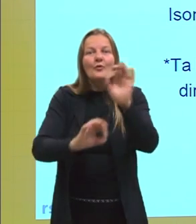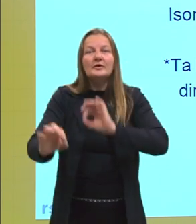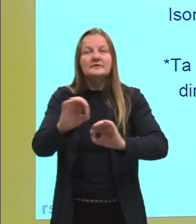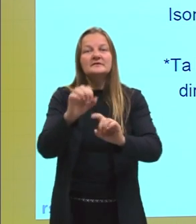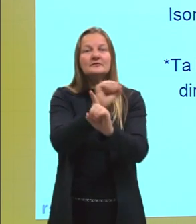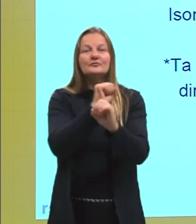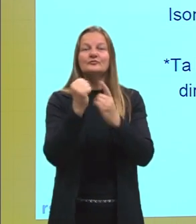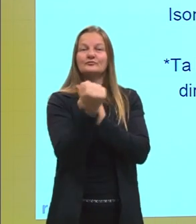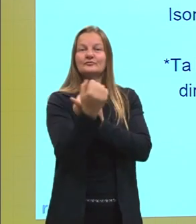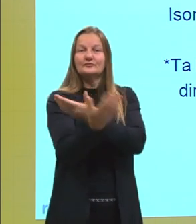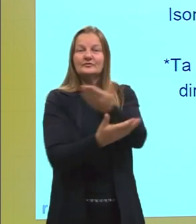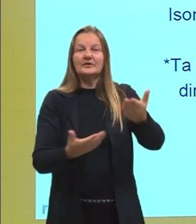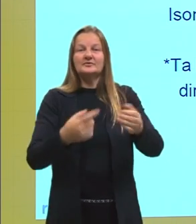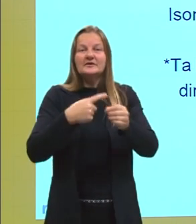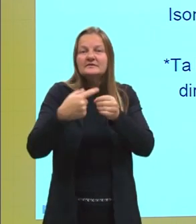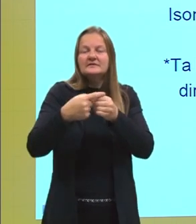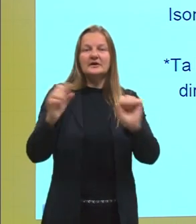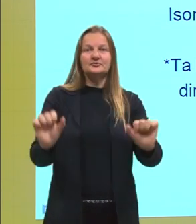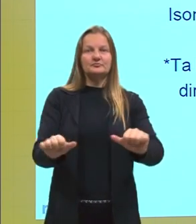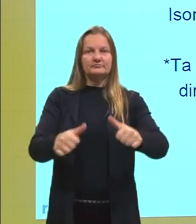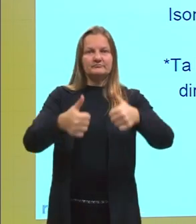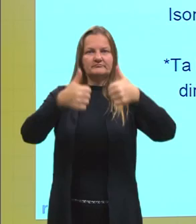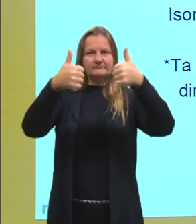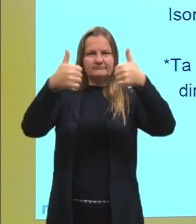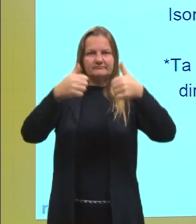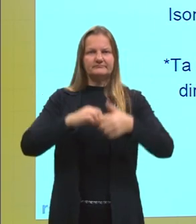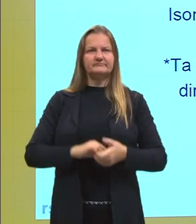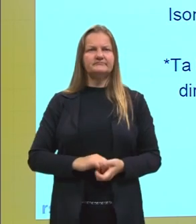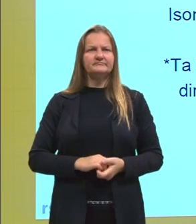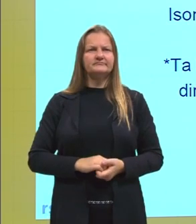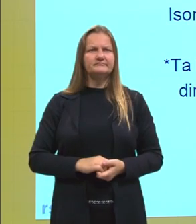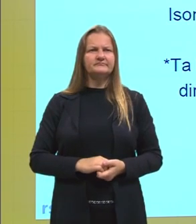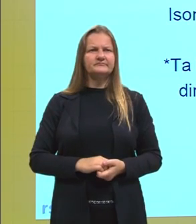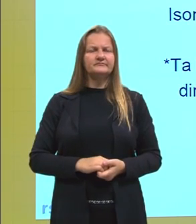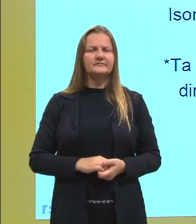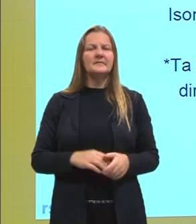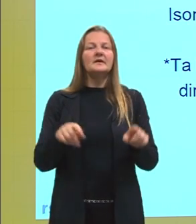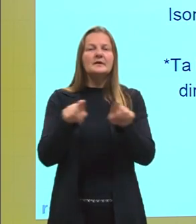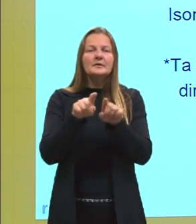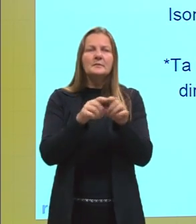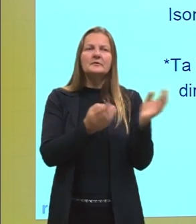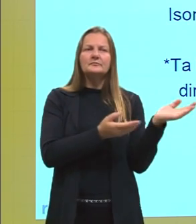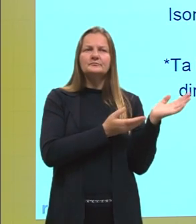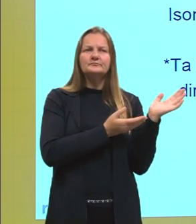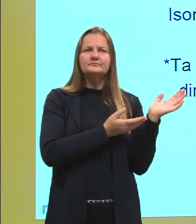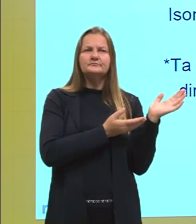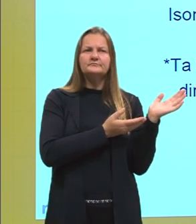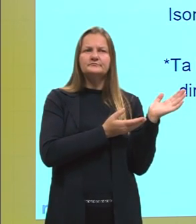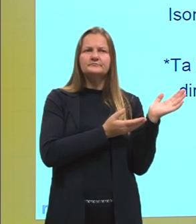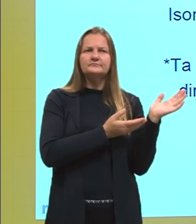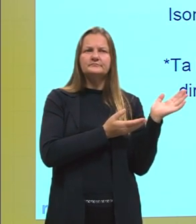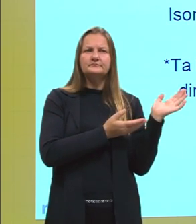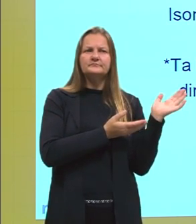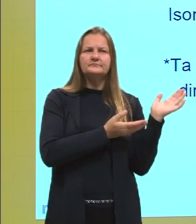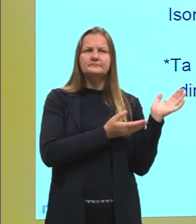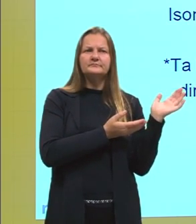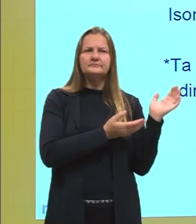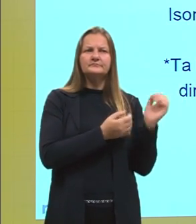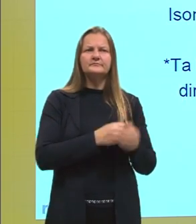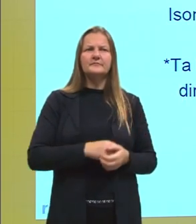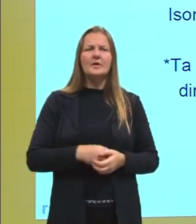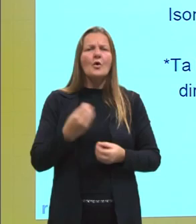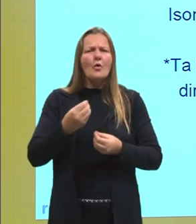polis. Sempre visando o bem da polis. E também tapolítica seriam os negócios públicos dirigidos